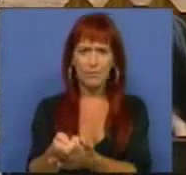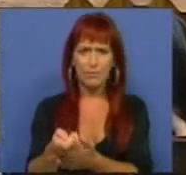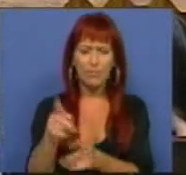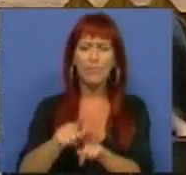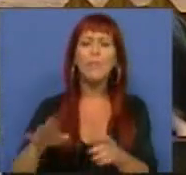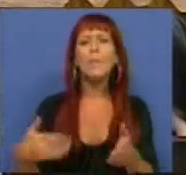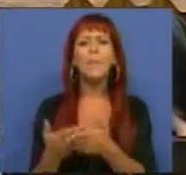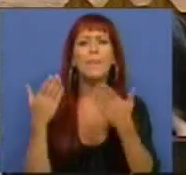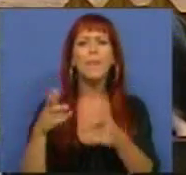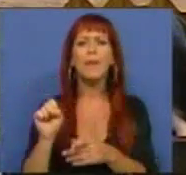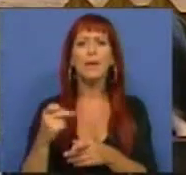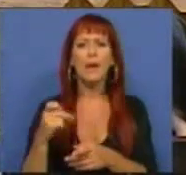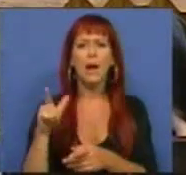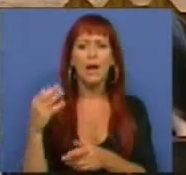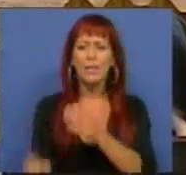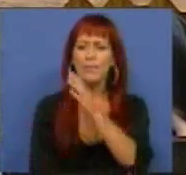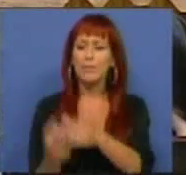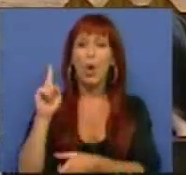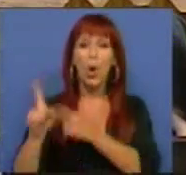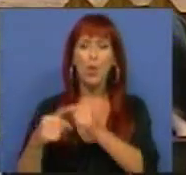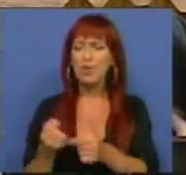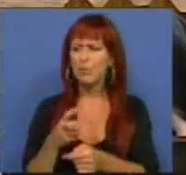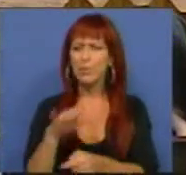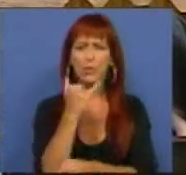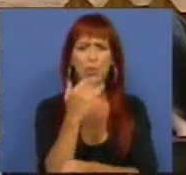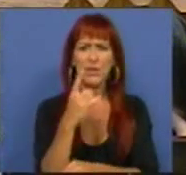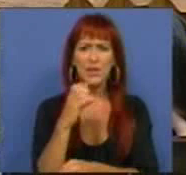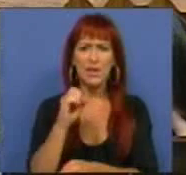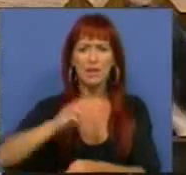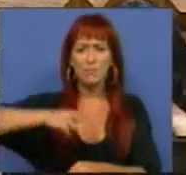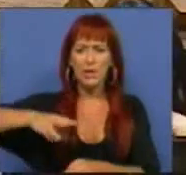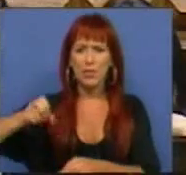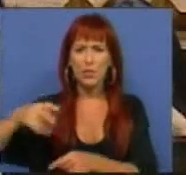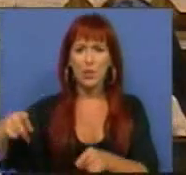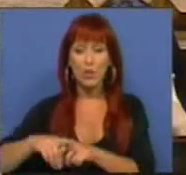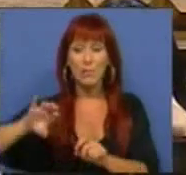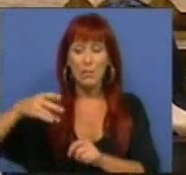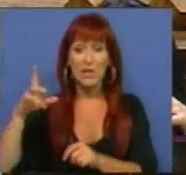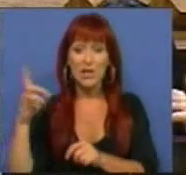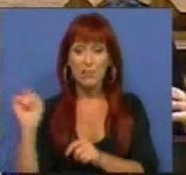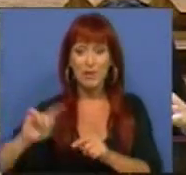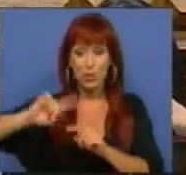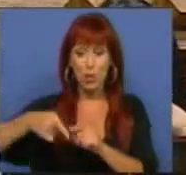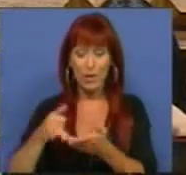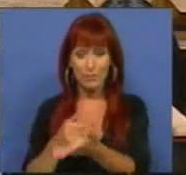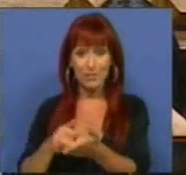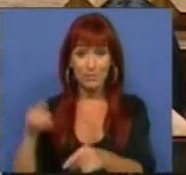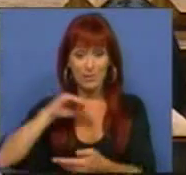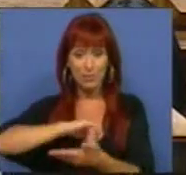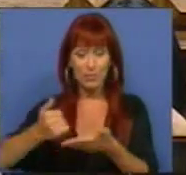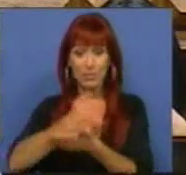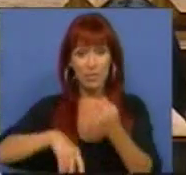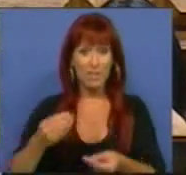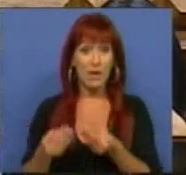ajudar a Galp a criar aqueles que já são 260 milhões de euros no primeiro semestre deste ano de lucros que vai